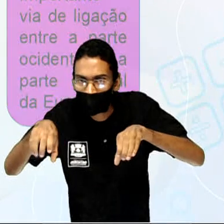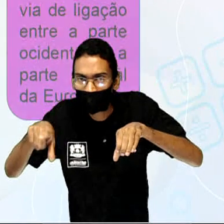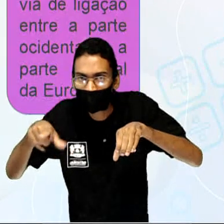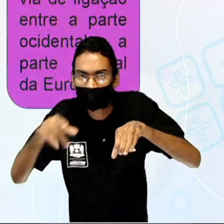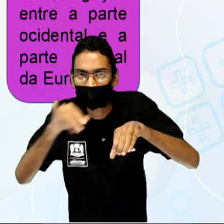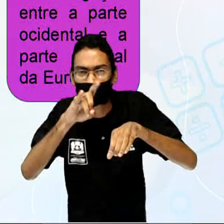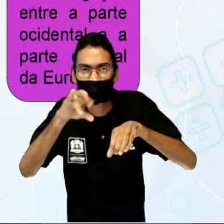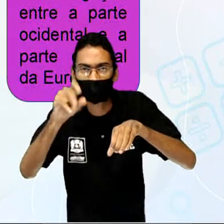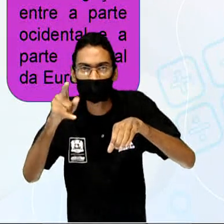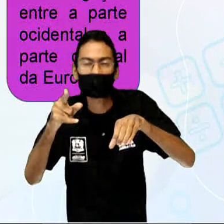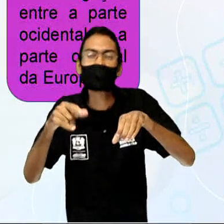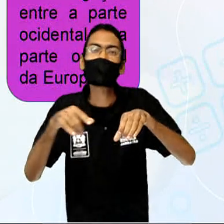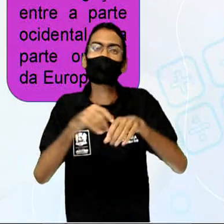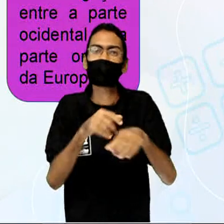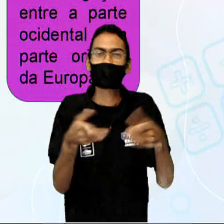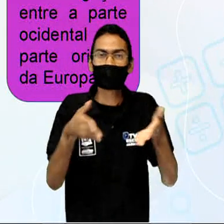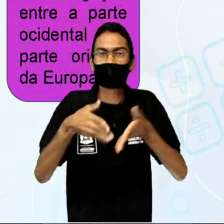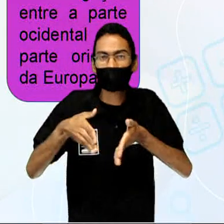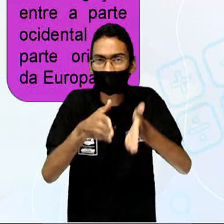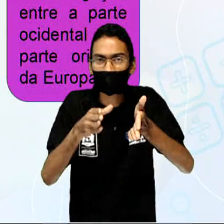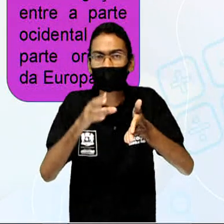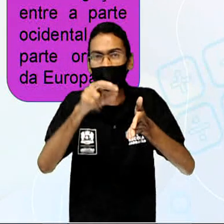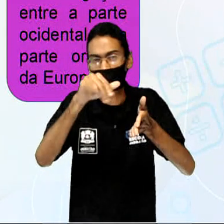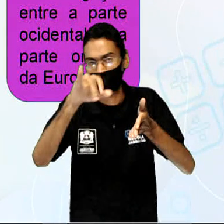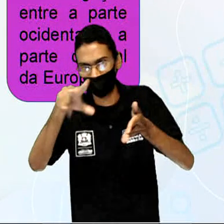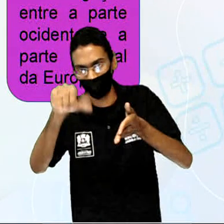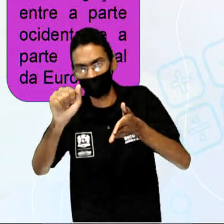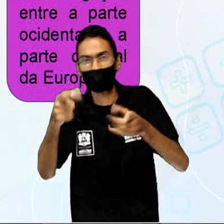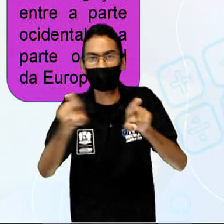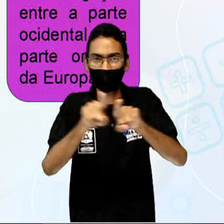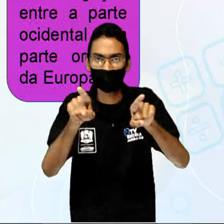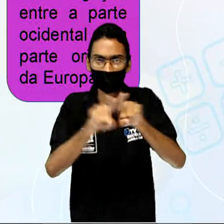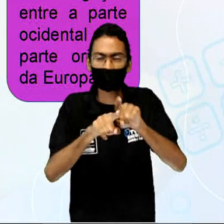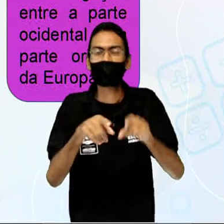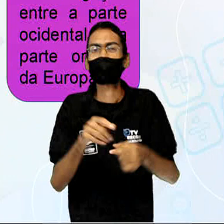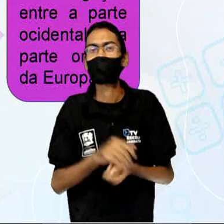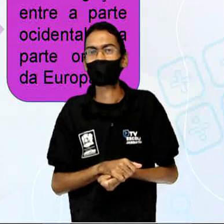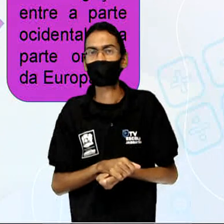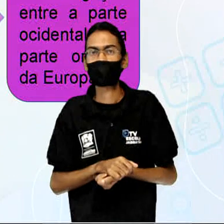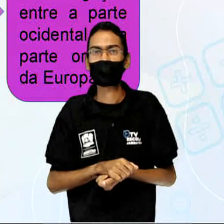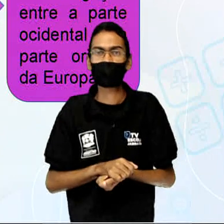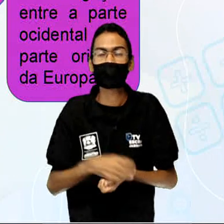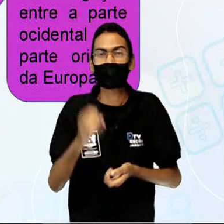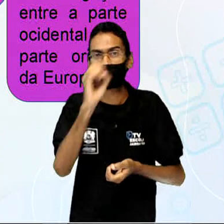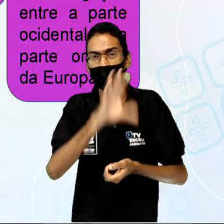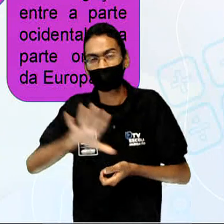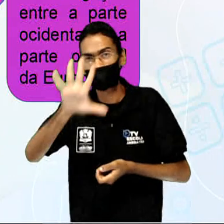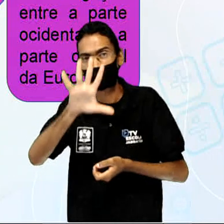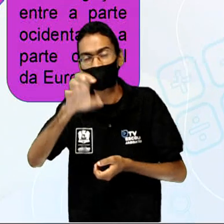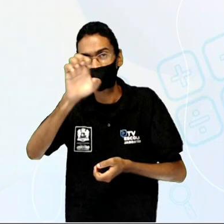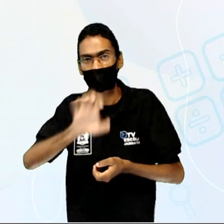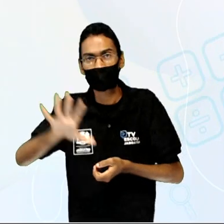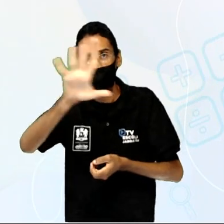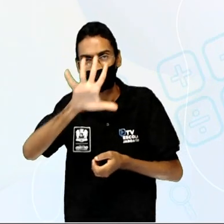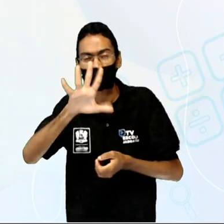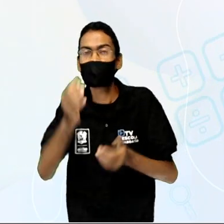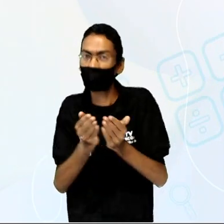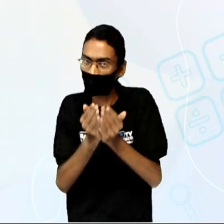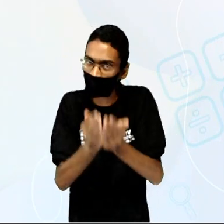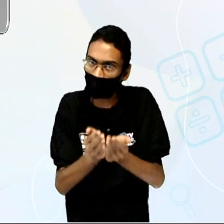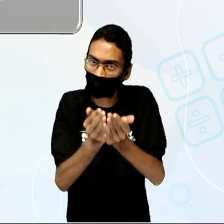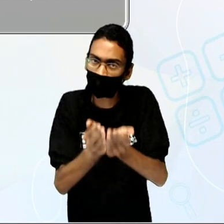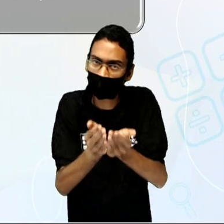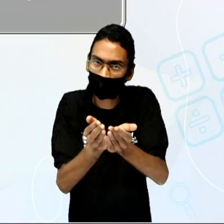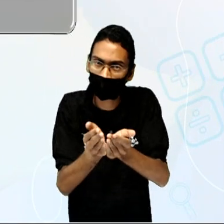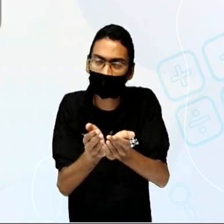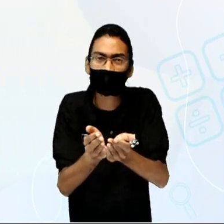é uma importante via de ligação entre a parte ocidental e a parte oriental da Europa. Massa, vamos embora. Vamos passar para o